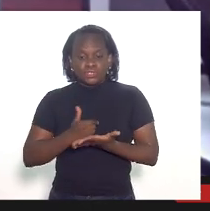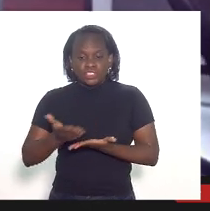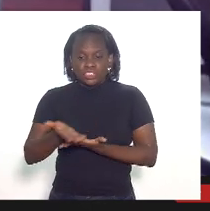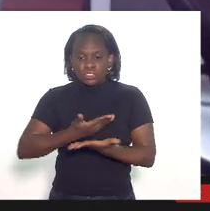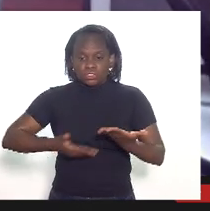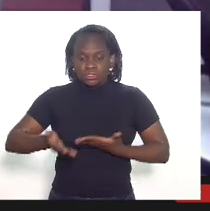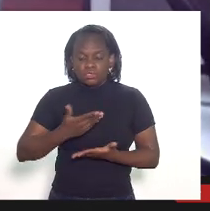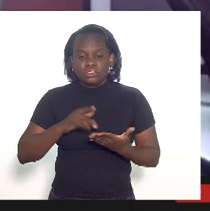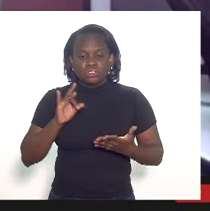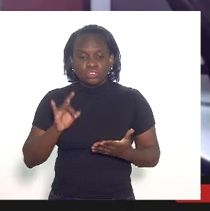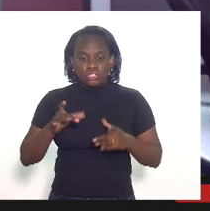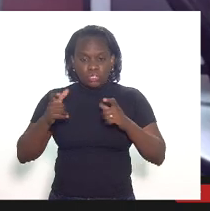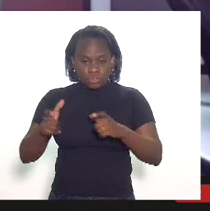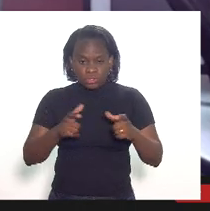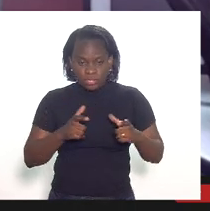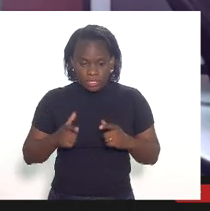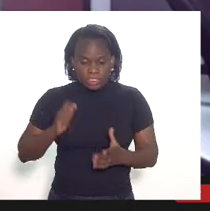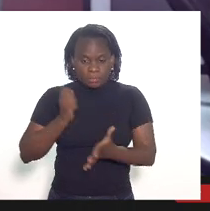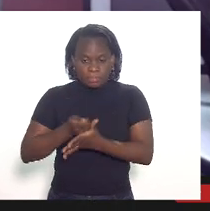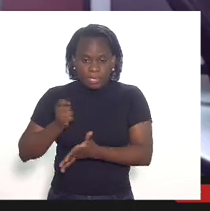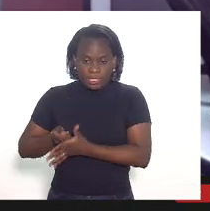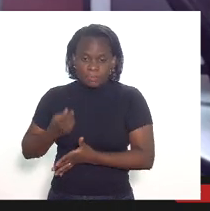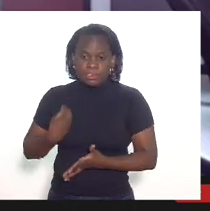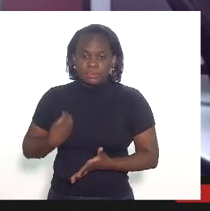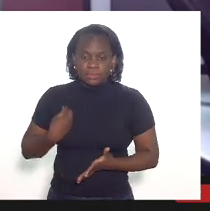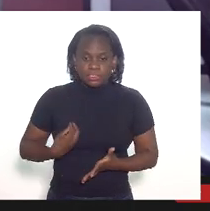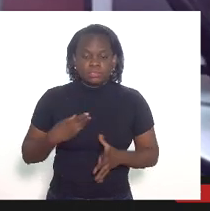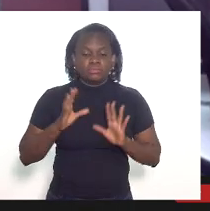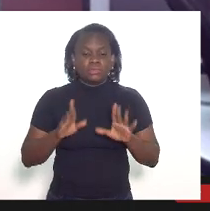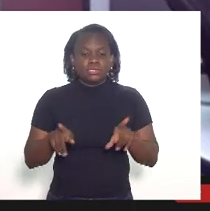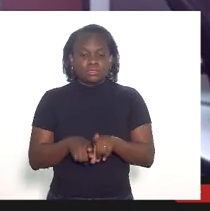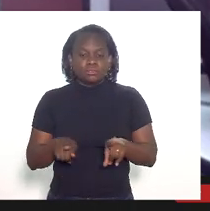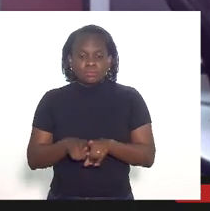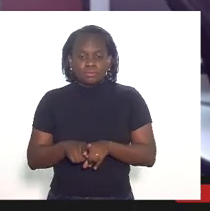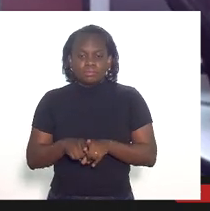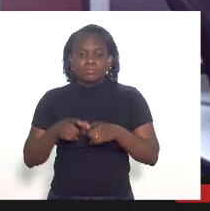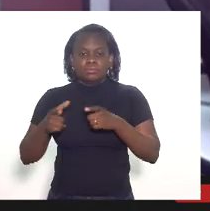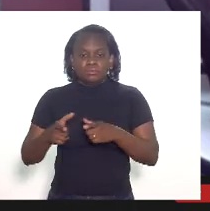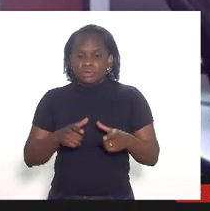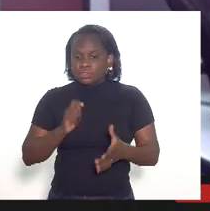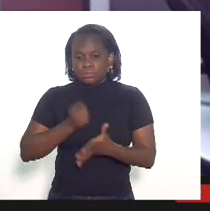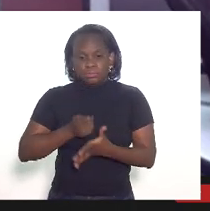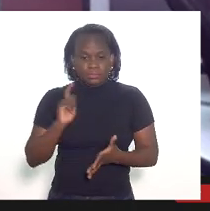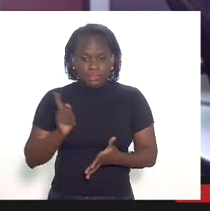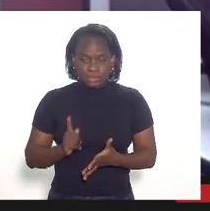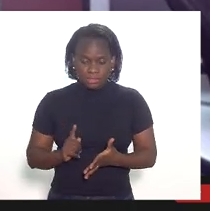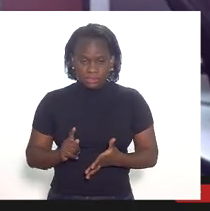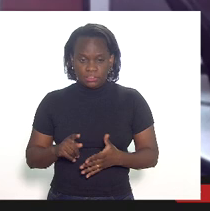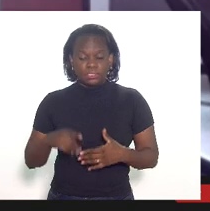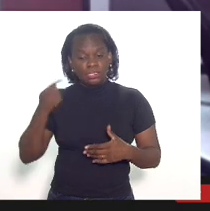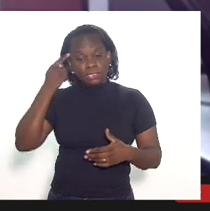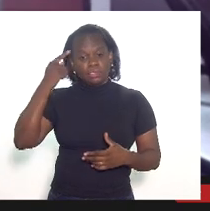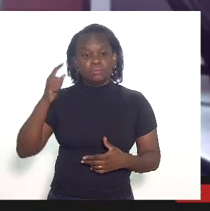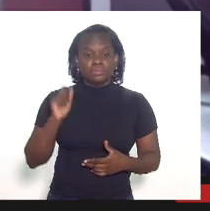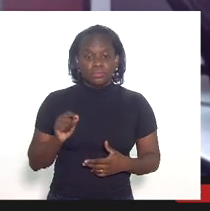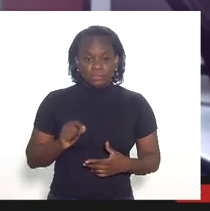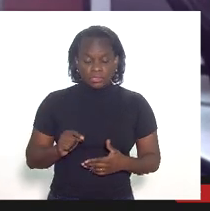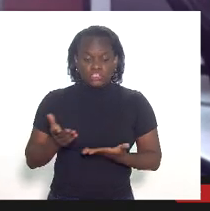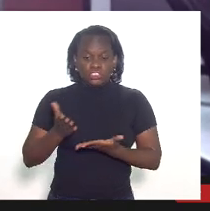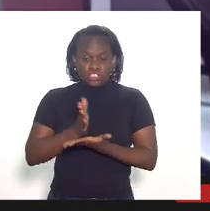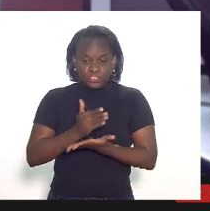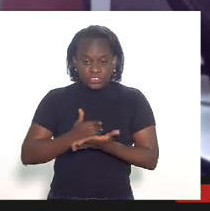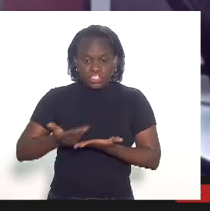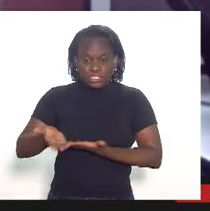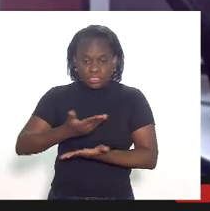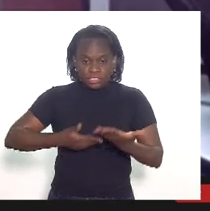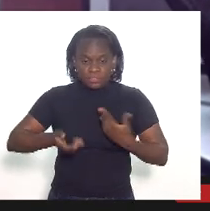não só entre os campos que pagam participação mas também entre aqueles que não pagam isso é lembrando o rateio